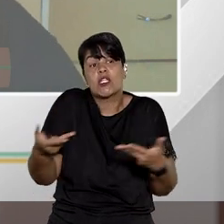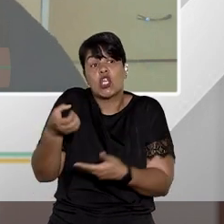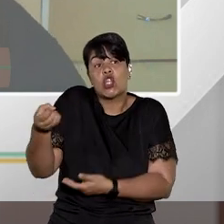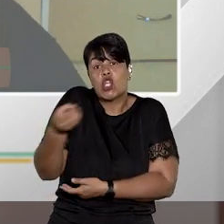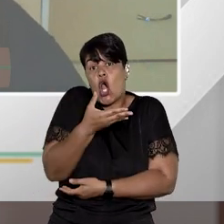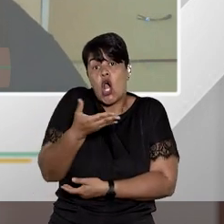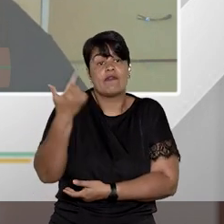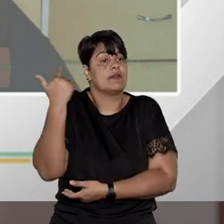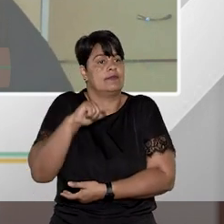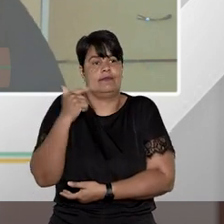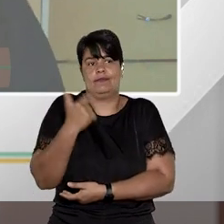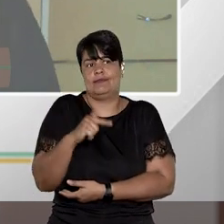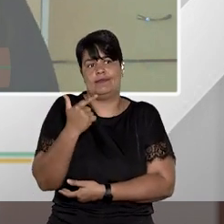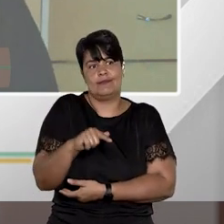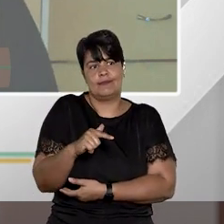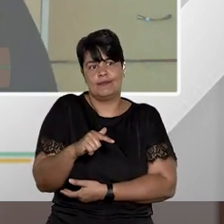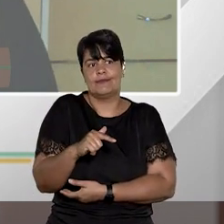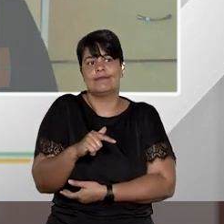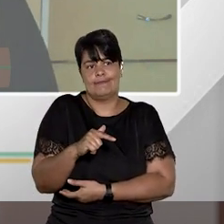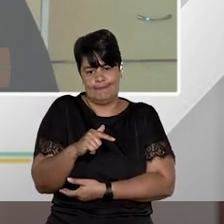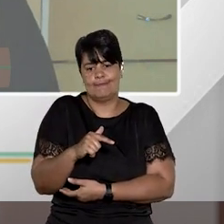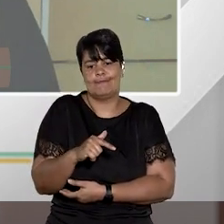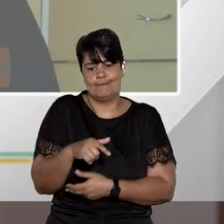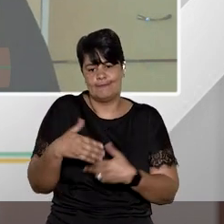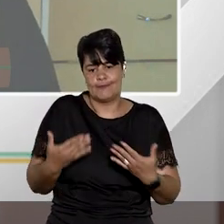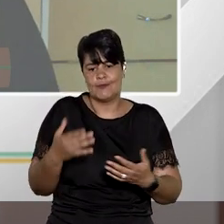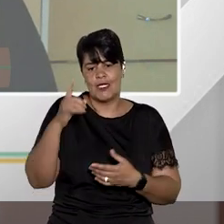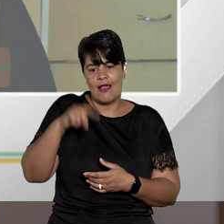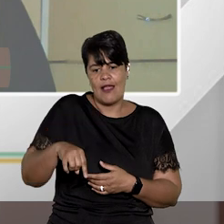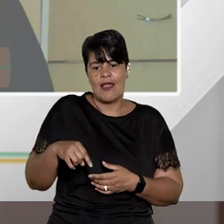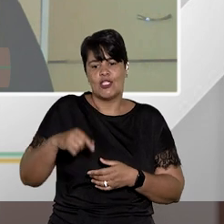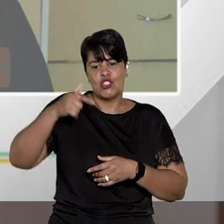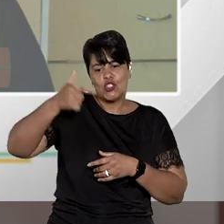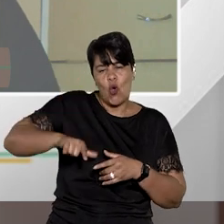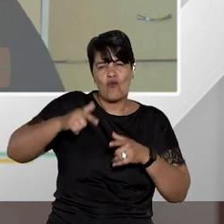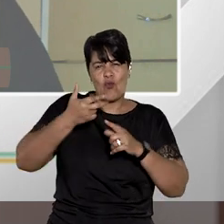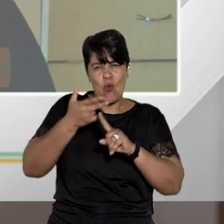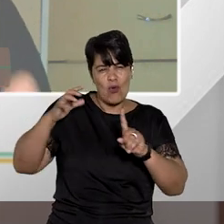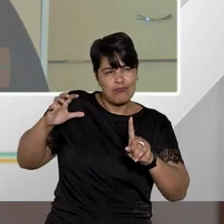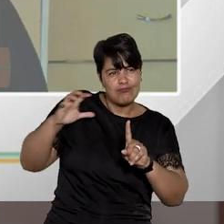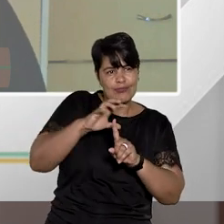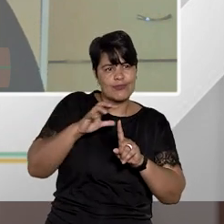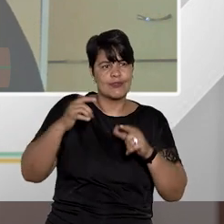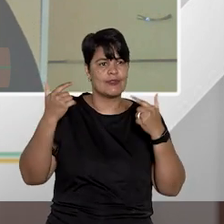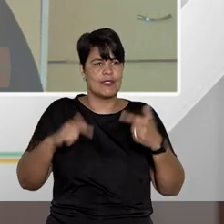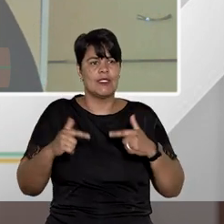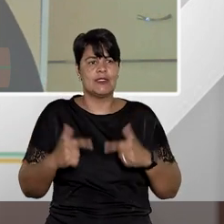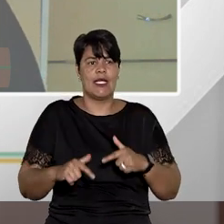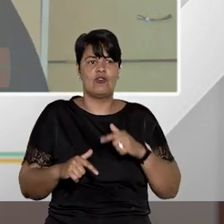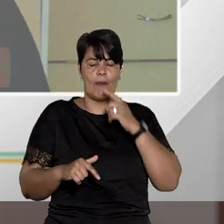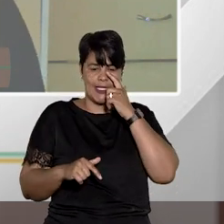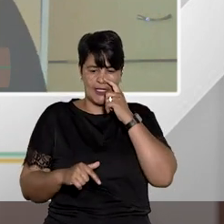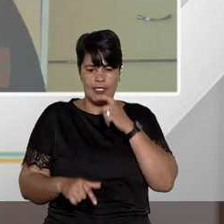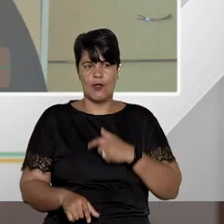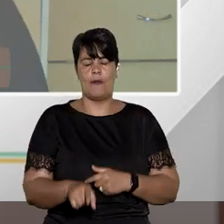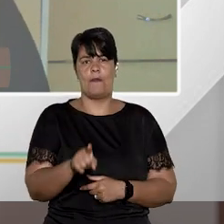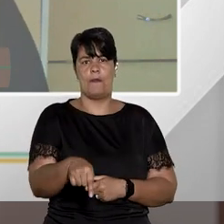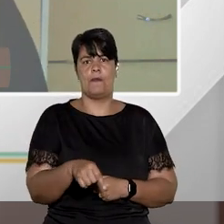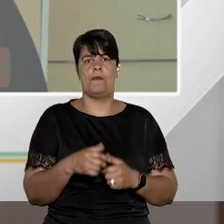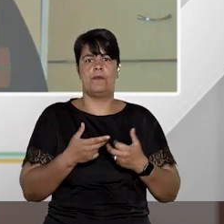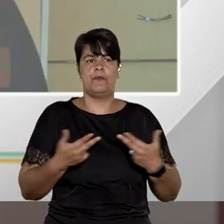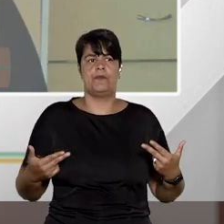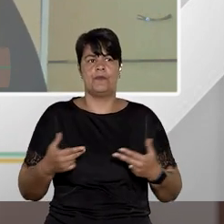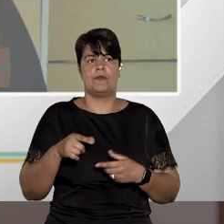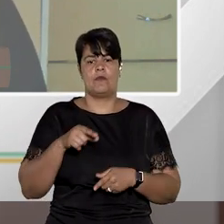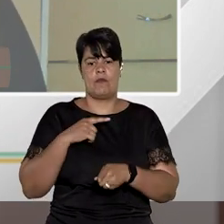ter nenhum fundamento novo, sem ter uma outra coação, mas sim a mesma. Então, essa mera repetição não cabe,